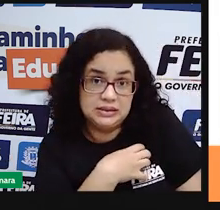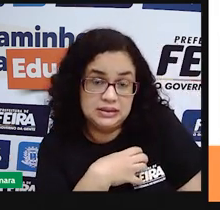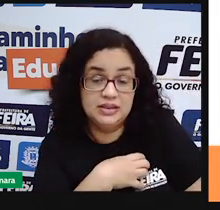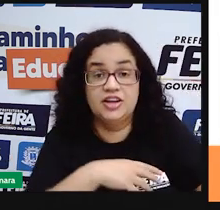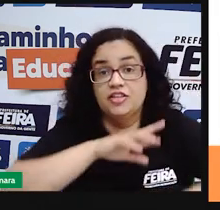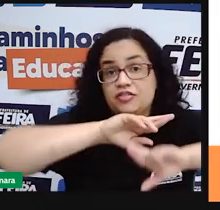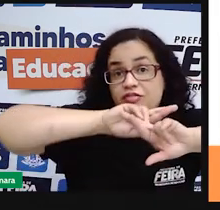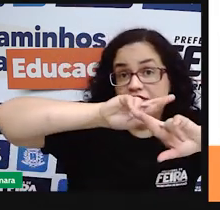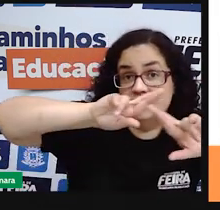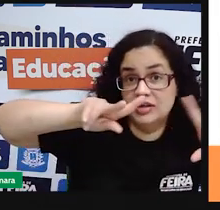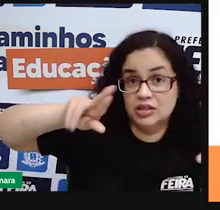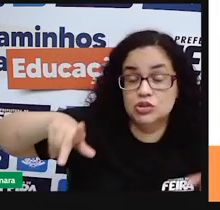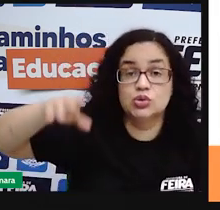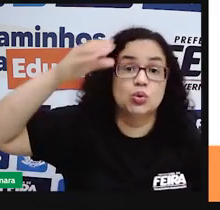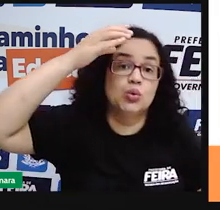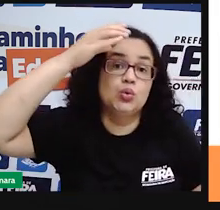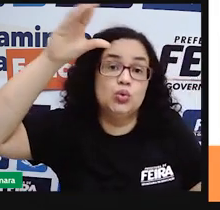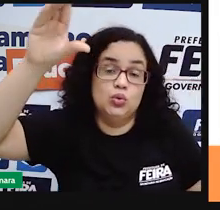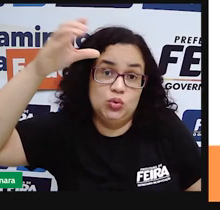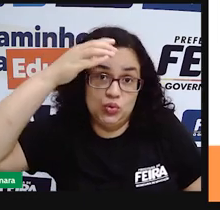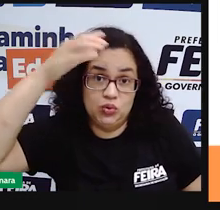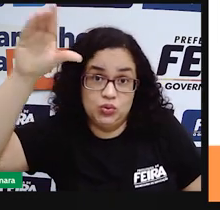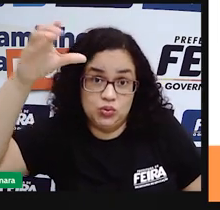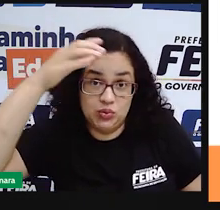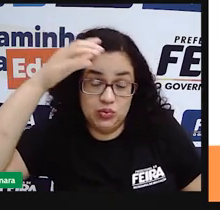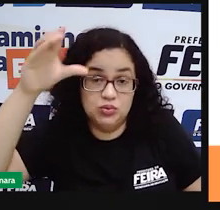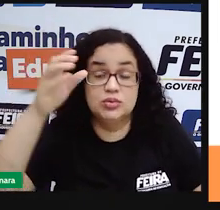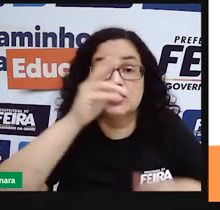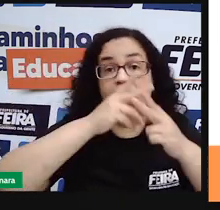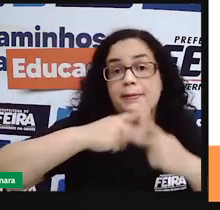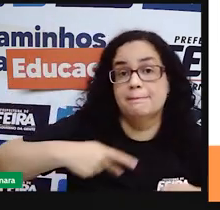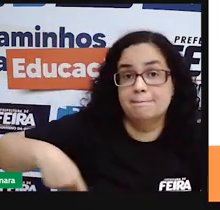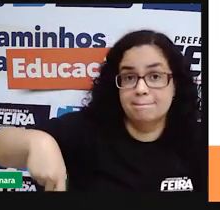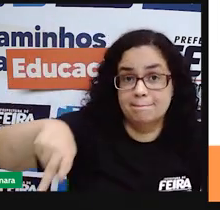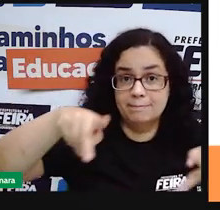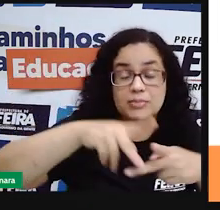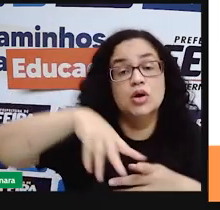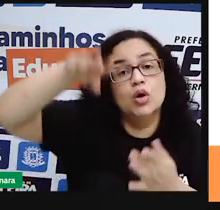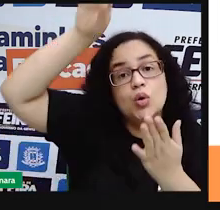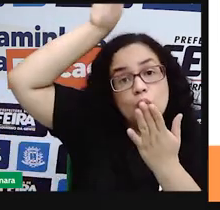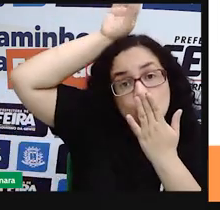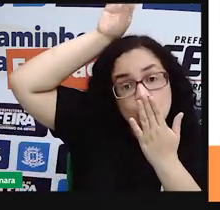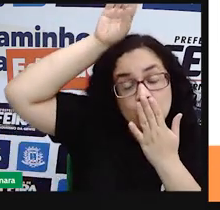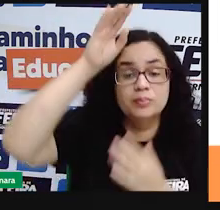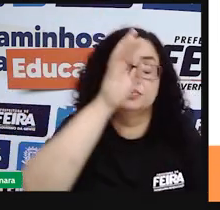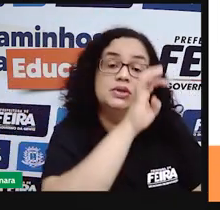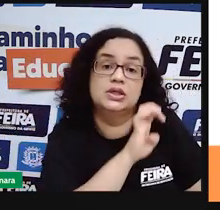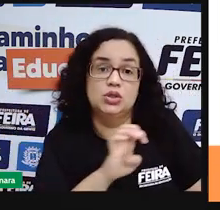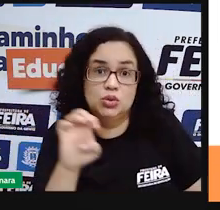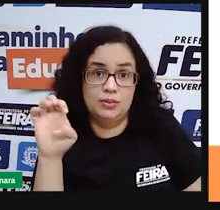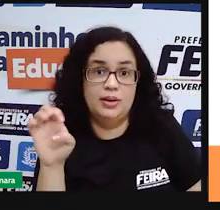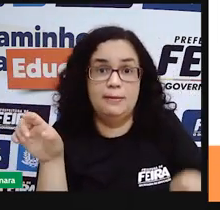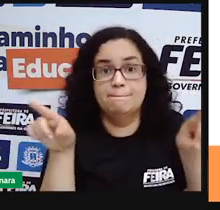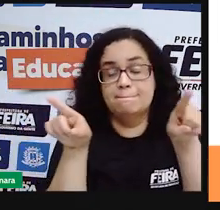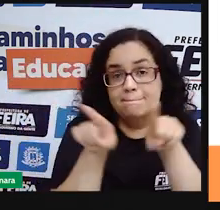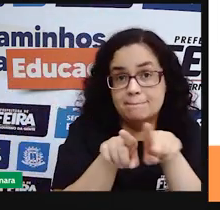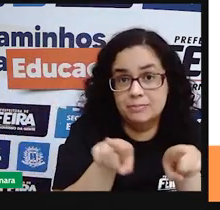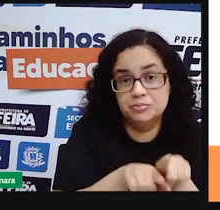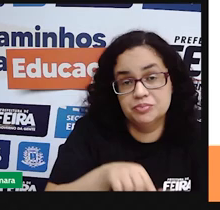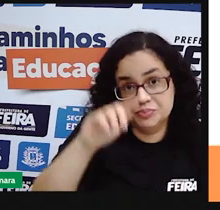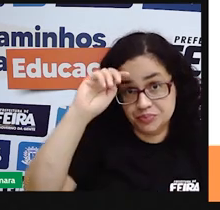cultural com influência desses mesmos povos, dos indígenas, dos europeus e também dos negros africanos.